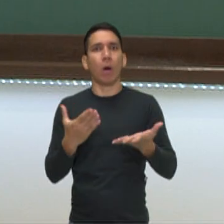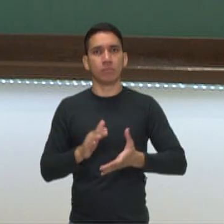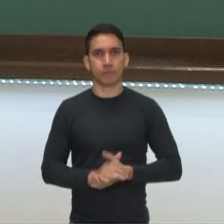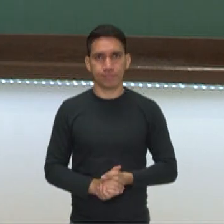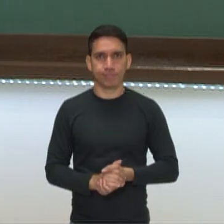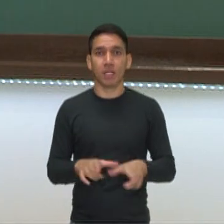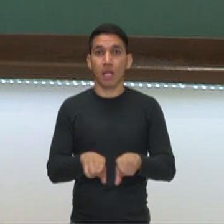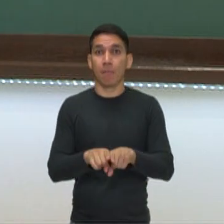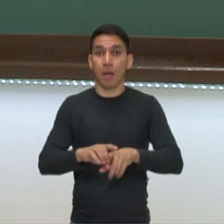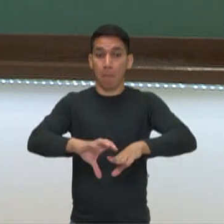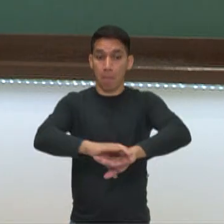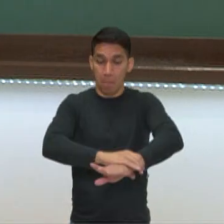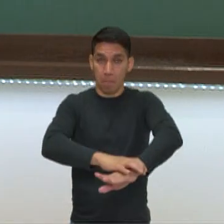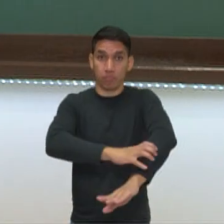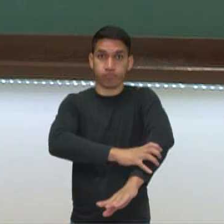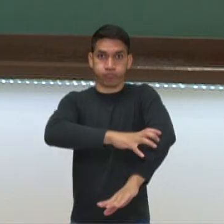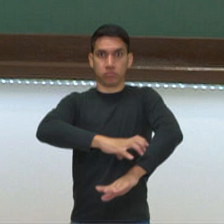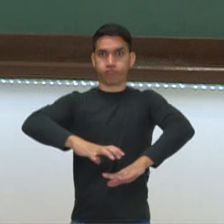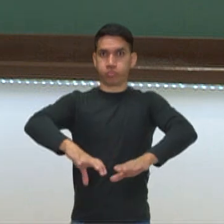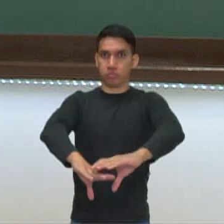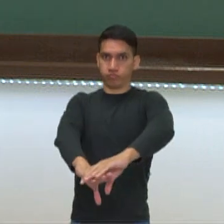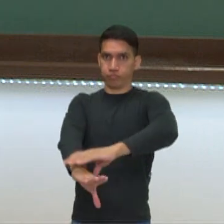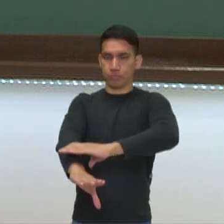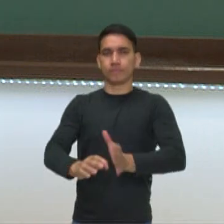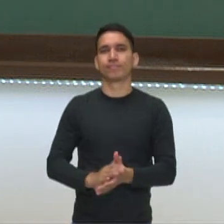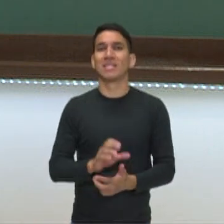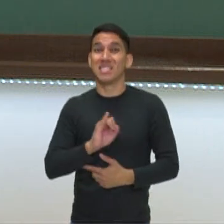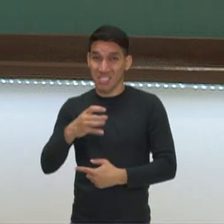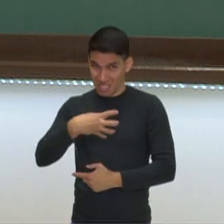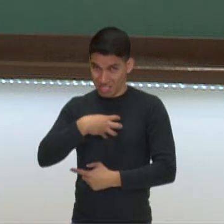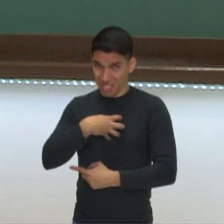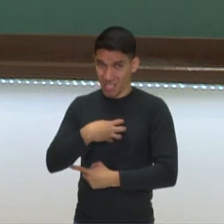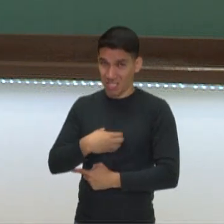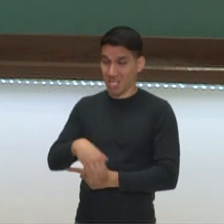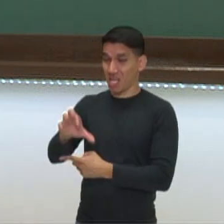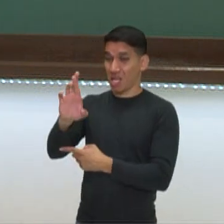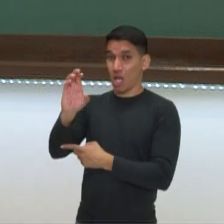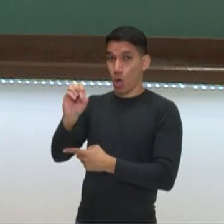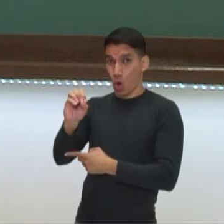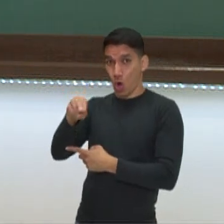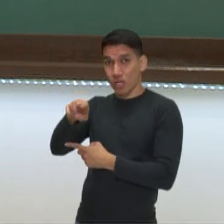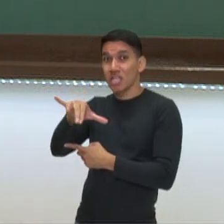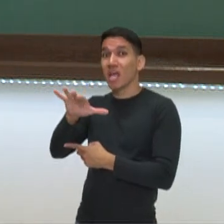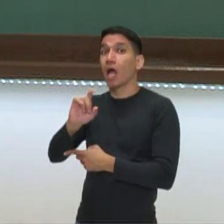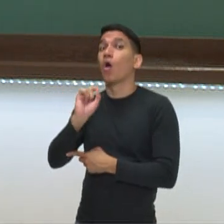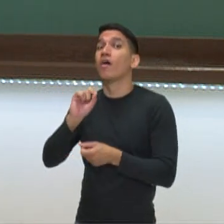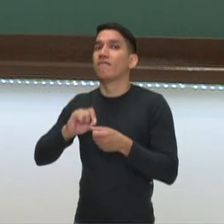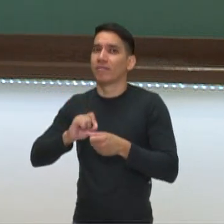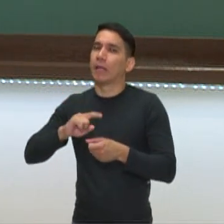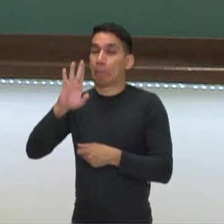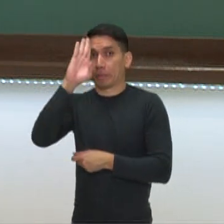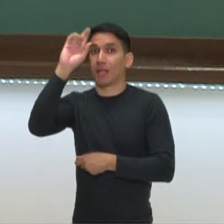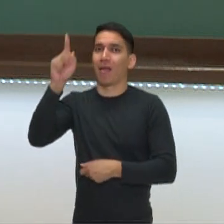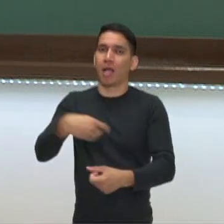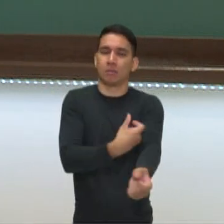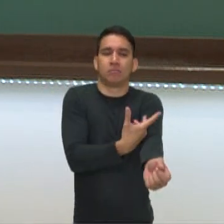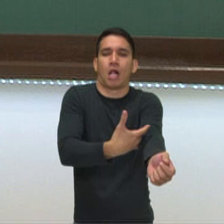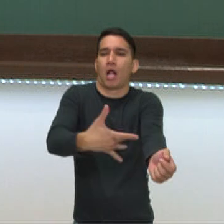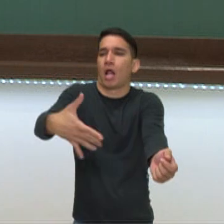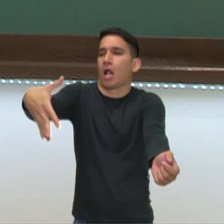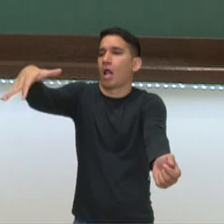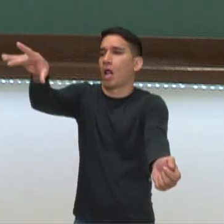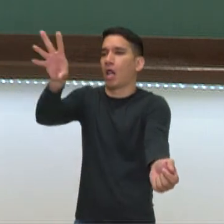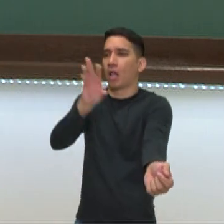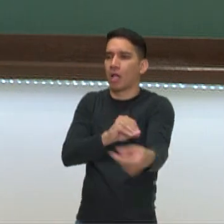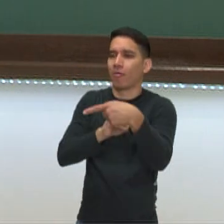casos de doenças renais crônicas, o tratamento vai ser feito principalmente com a hemodiálise, a máquina que nós